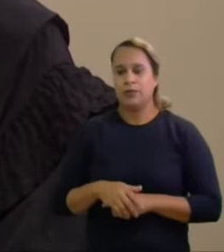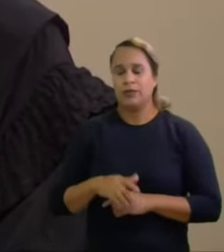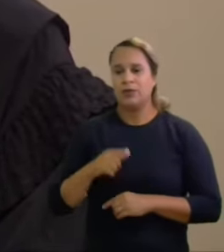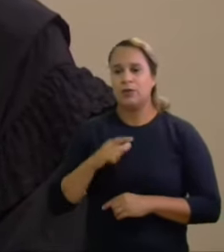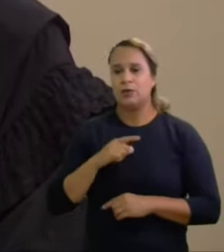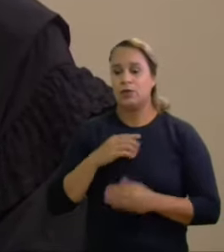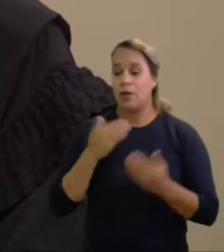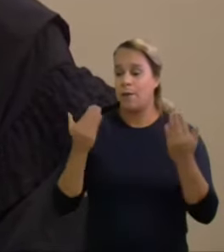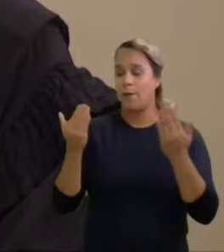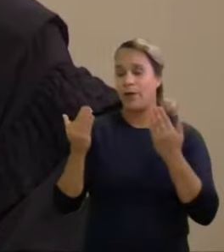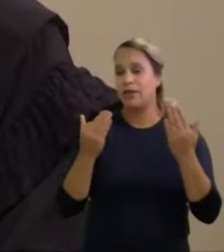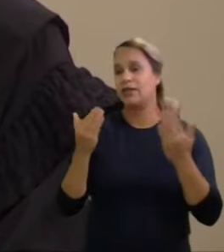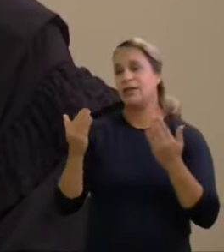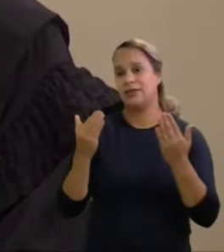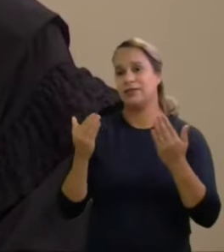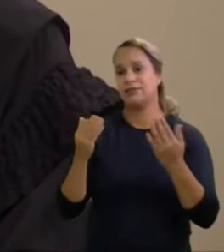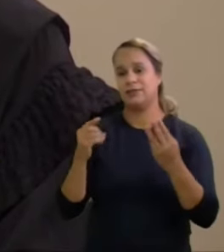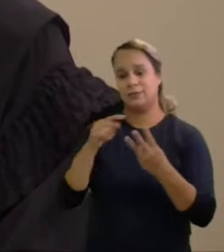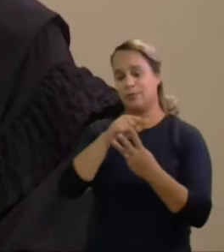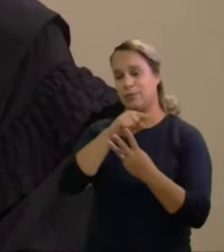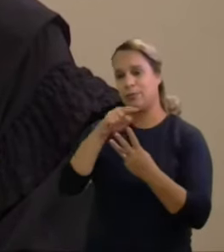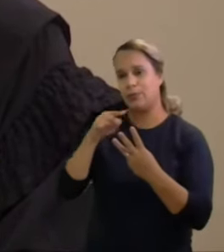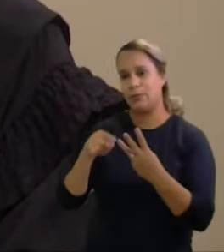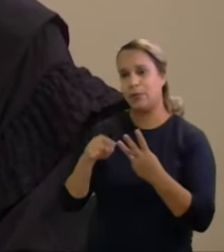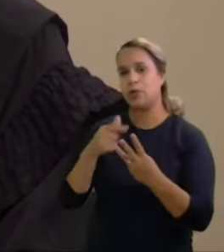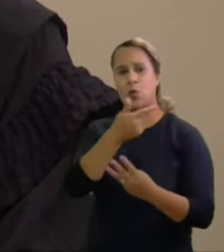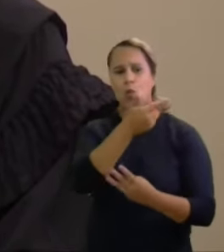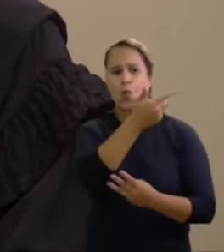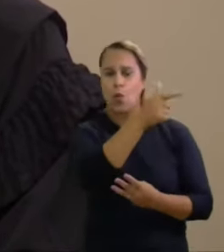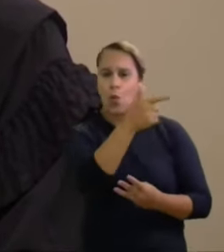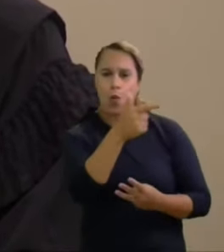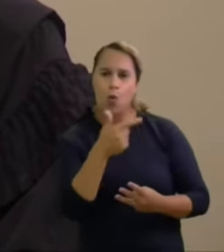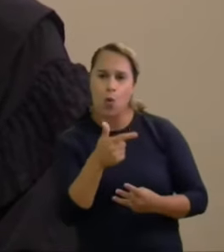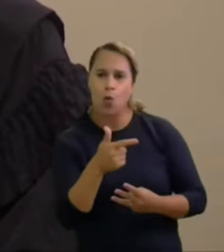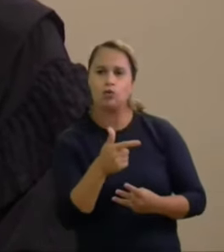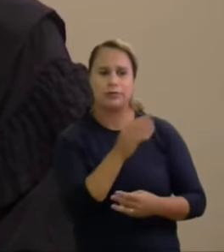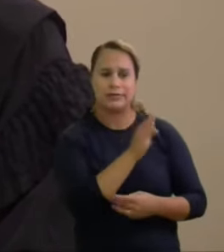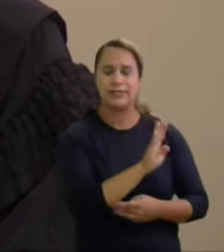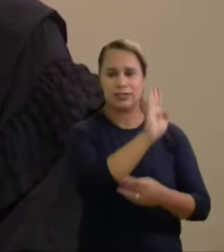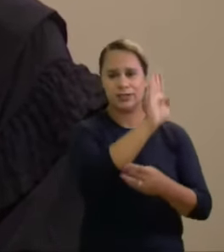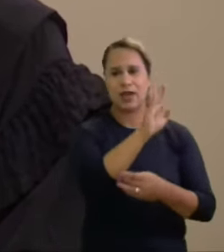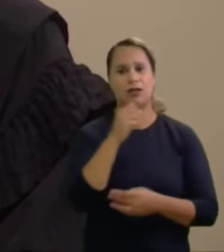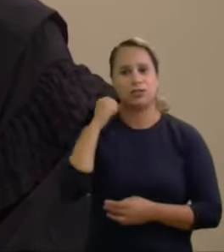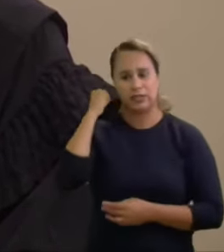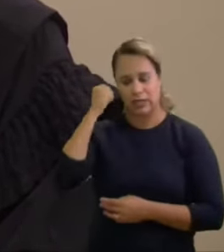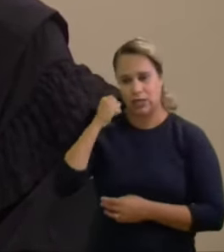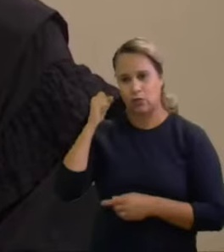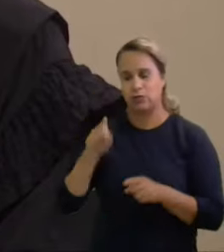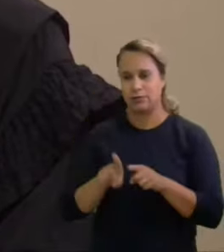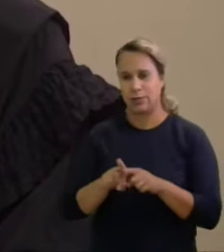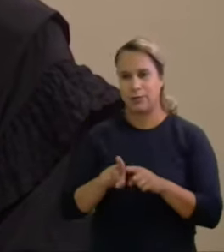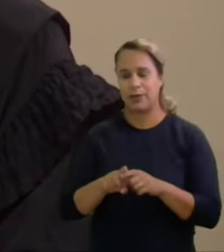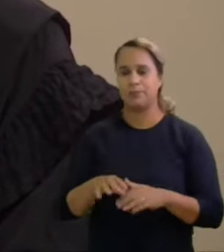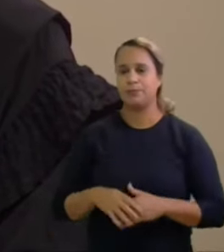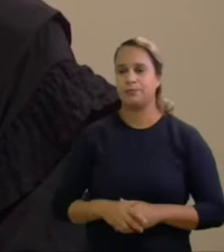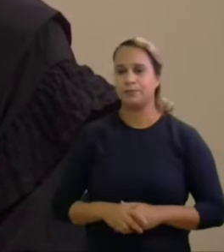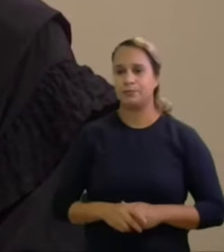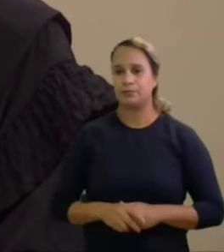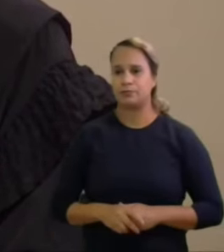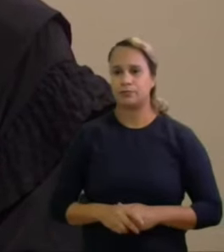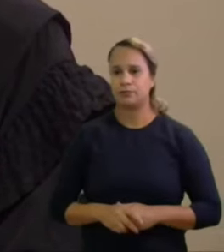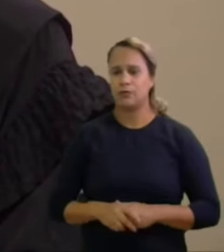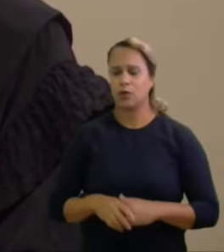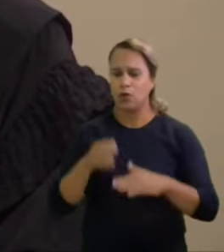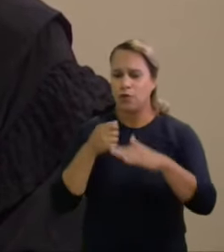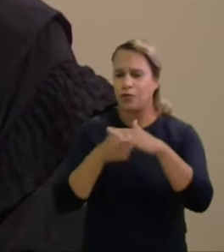-candidatura do investigado com os demais candidatos ao cargo de senador como anteriormente asseverado o investimento de recursos